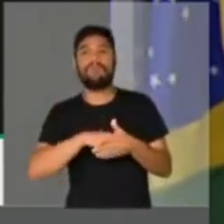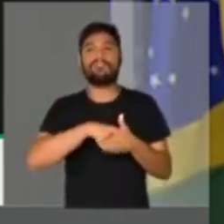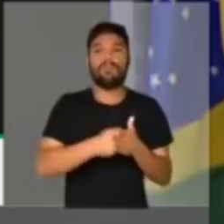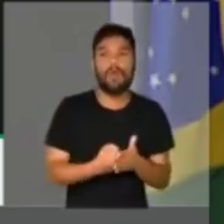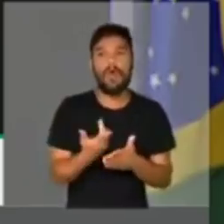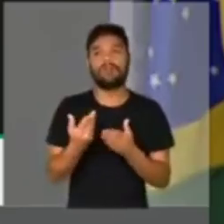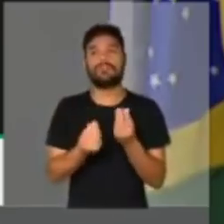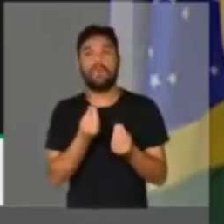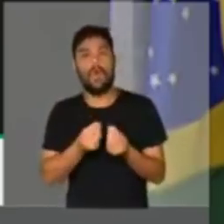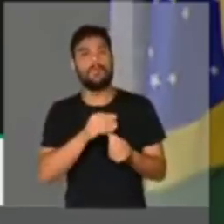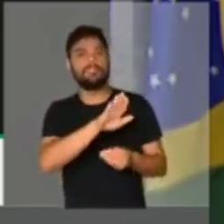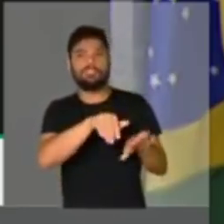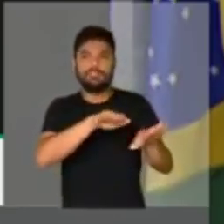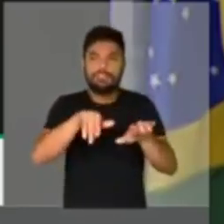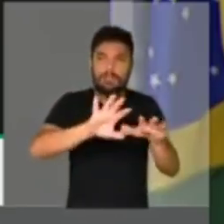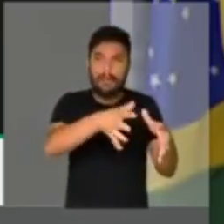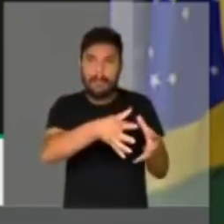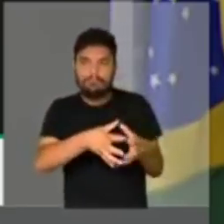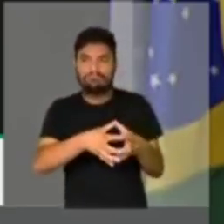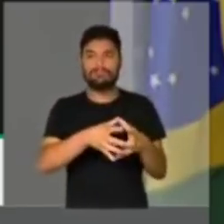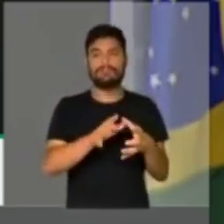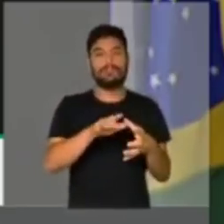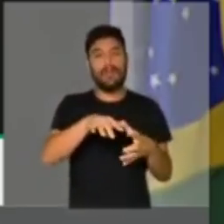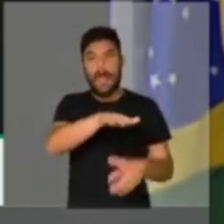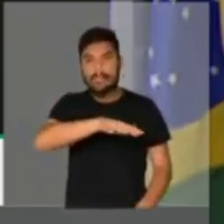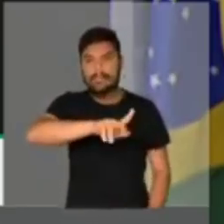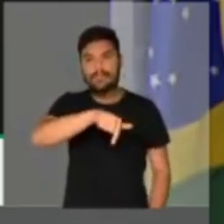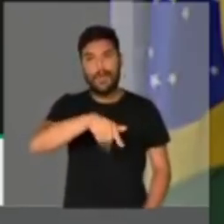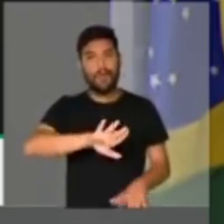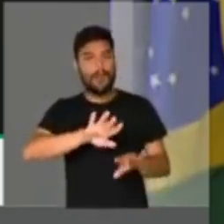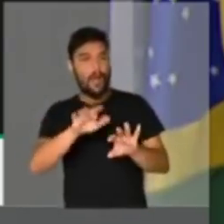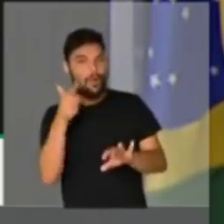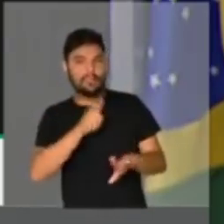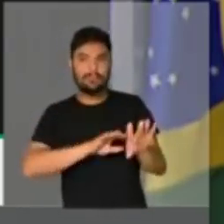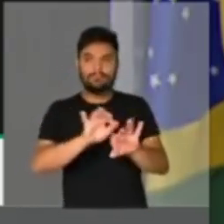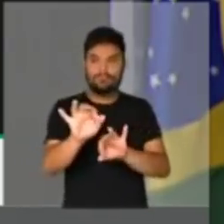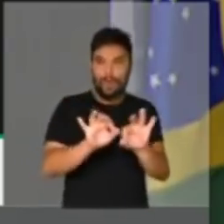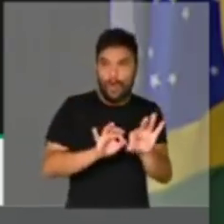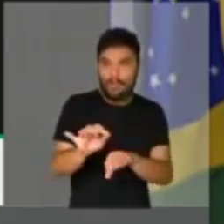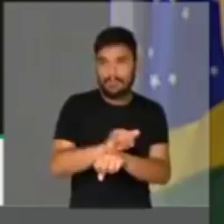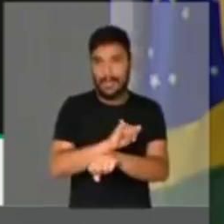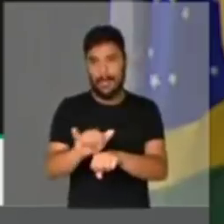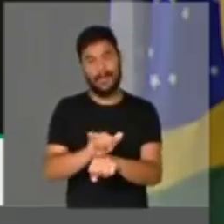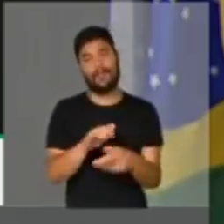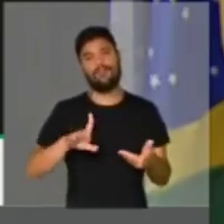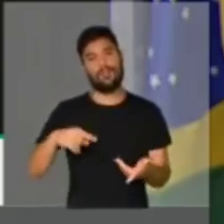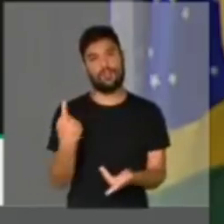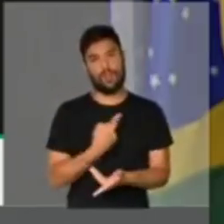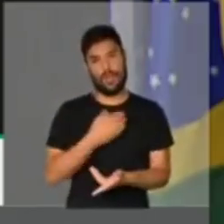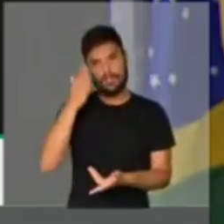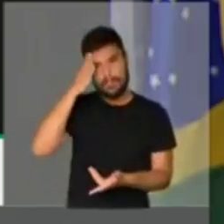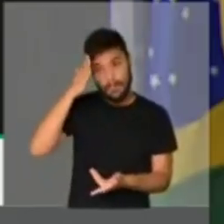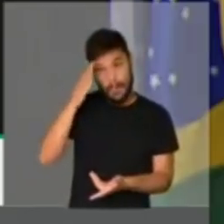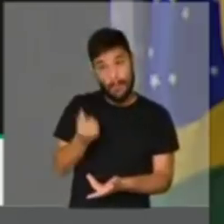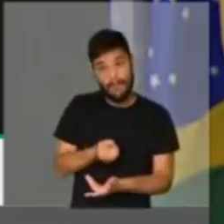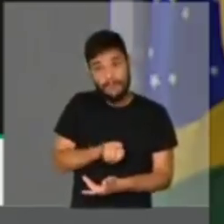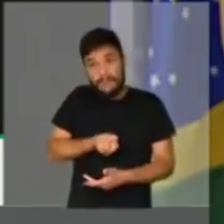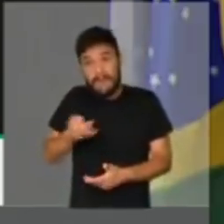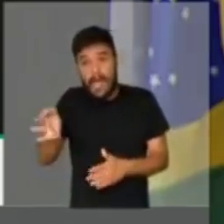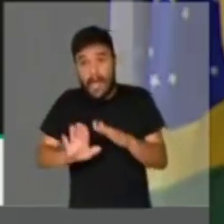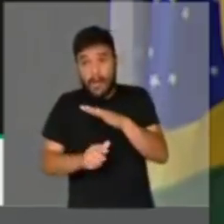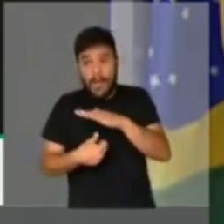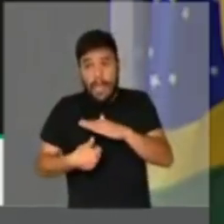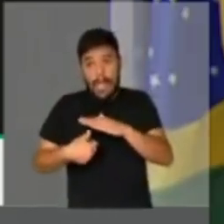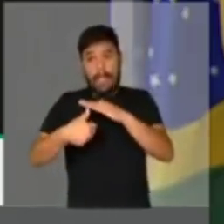e conversar, chamar todos os setores para conversar, para que haja um planejamento. É fato público e notório que você tem diversos setores que